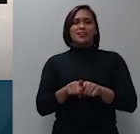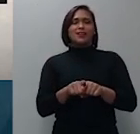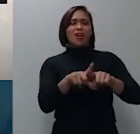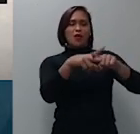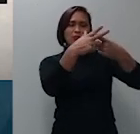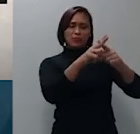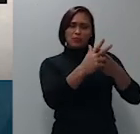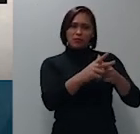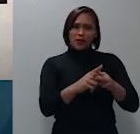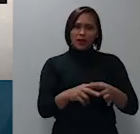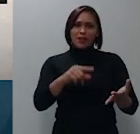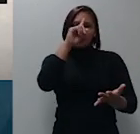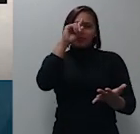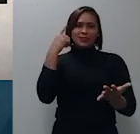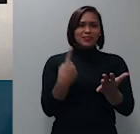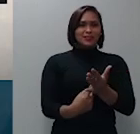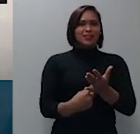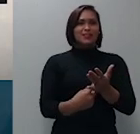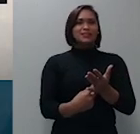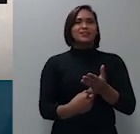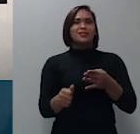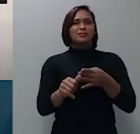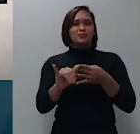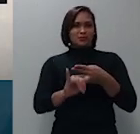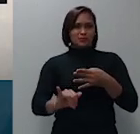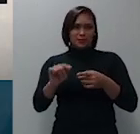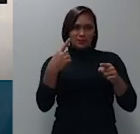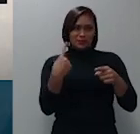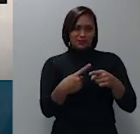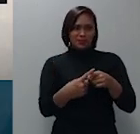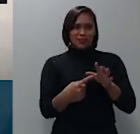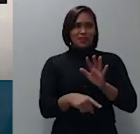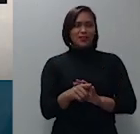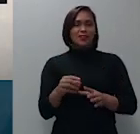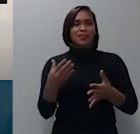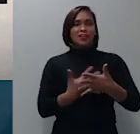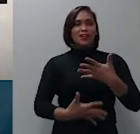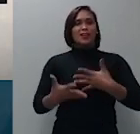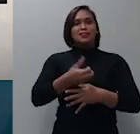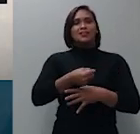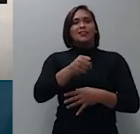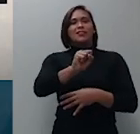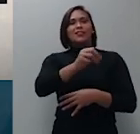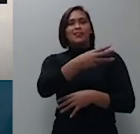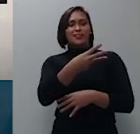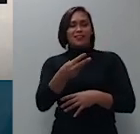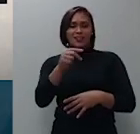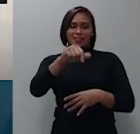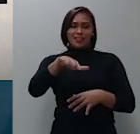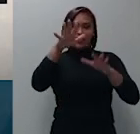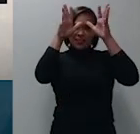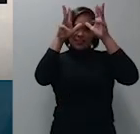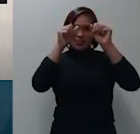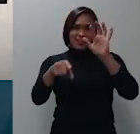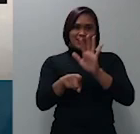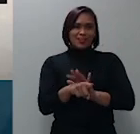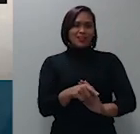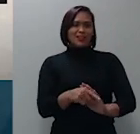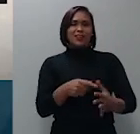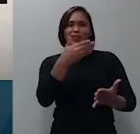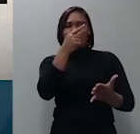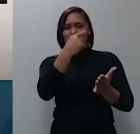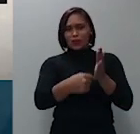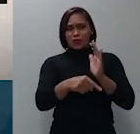como amparo como amparo na súmula 83 da casa antisposto eu nego provimento ou agravo interno senhor presidente